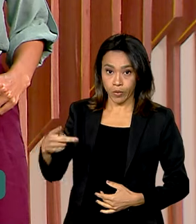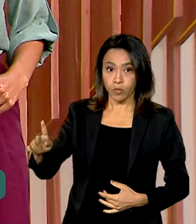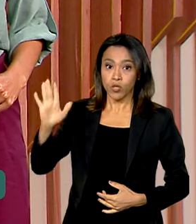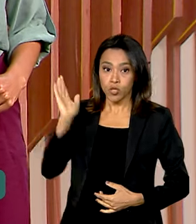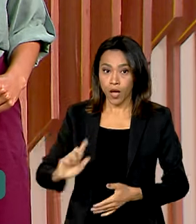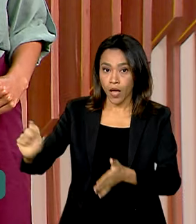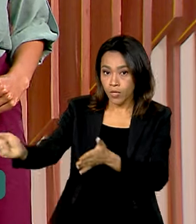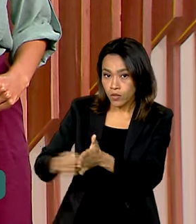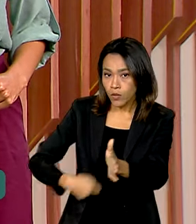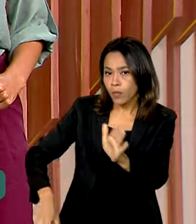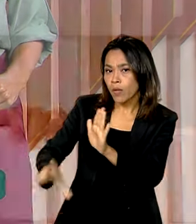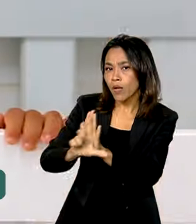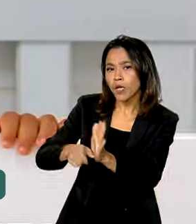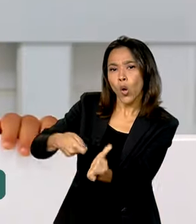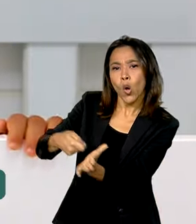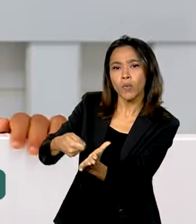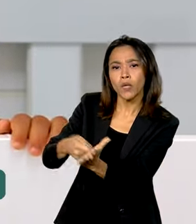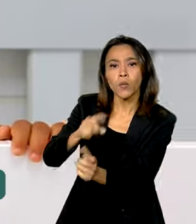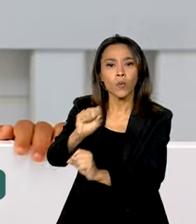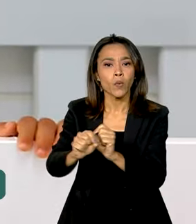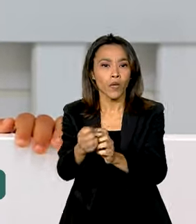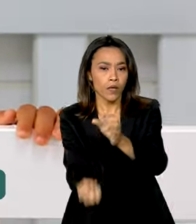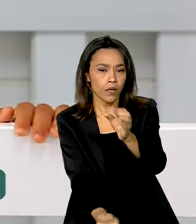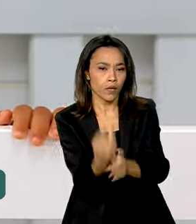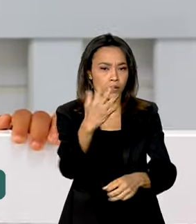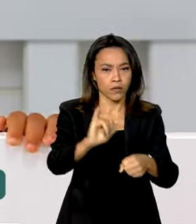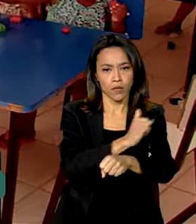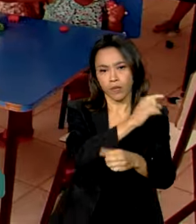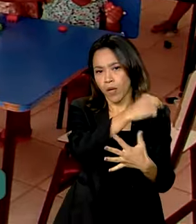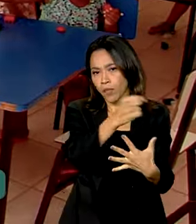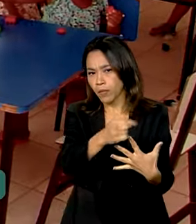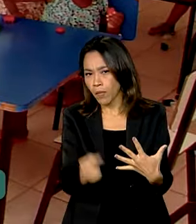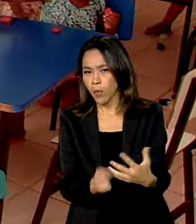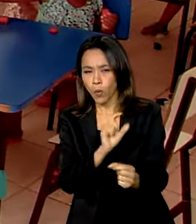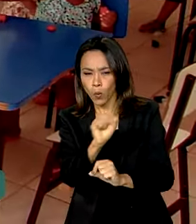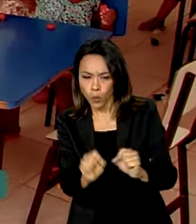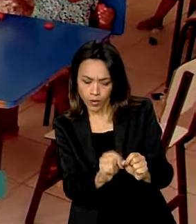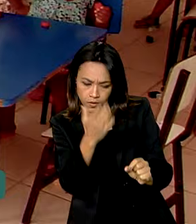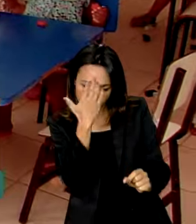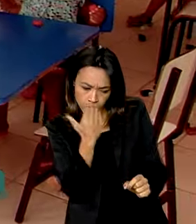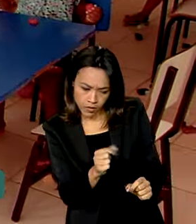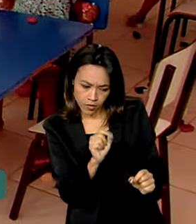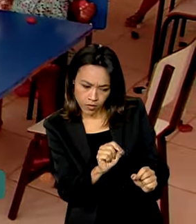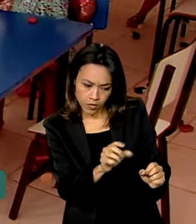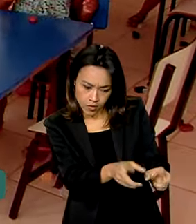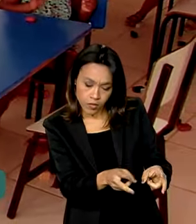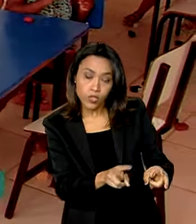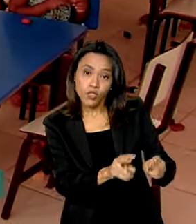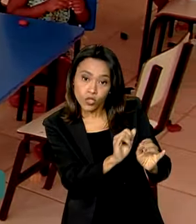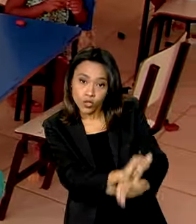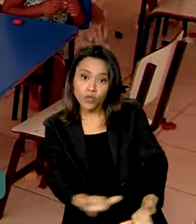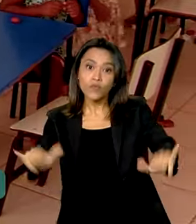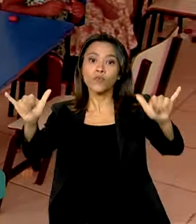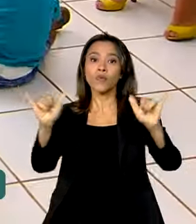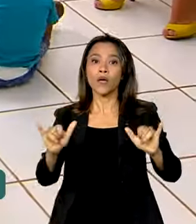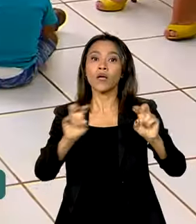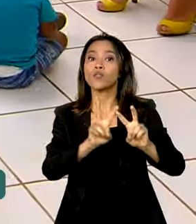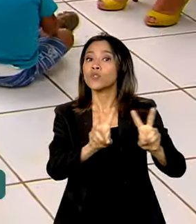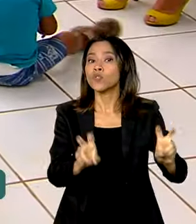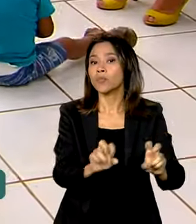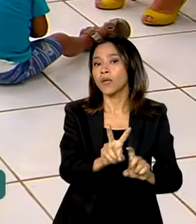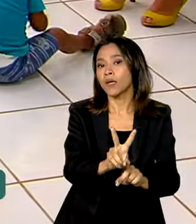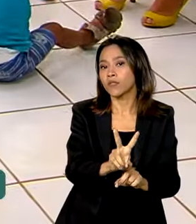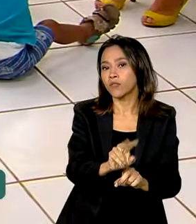torna obrigatória a criação de mecanismos que permitam identificar, divulgar e atender a demanda por